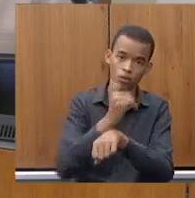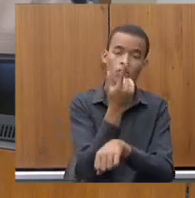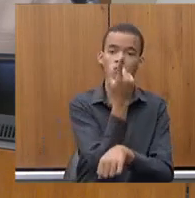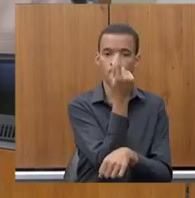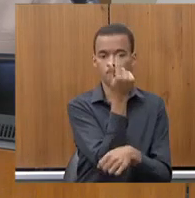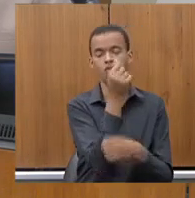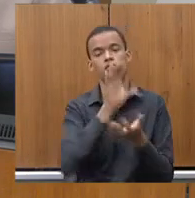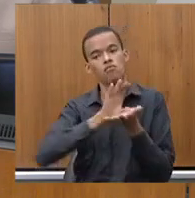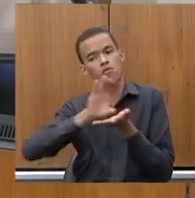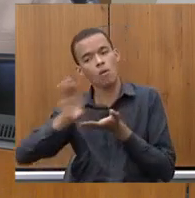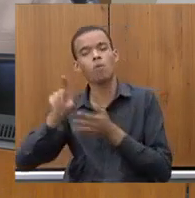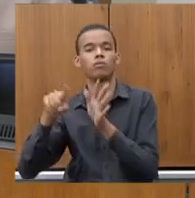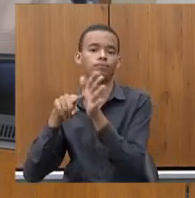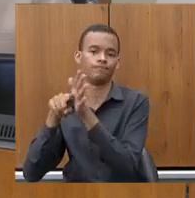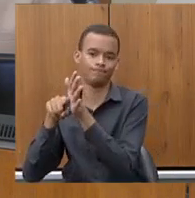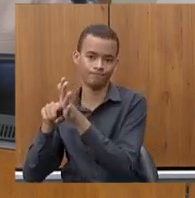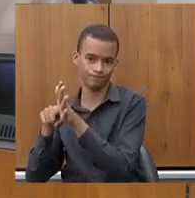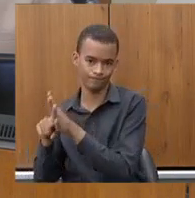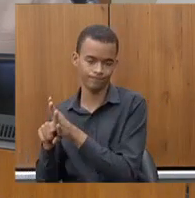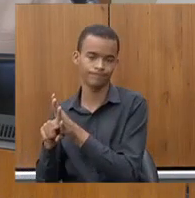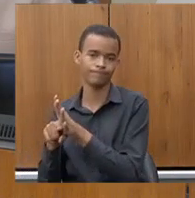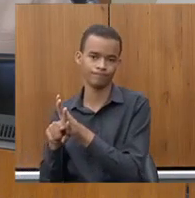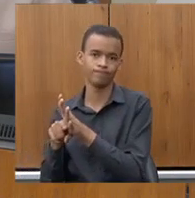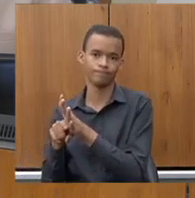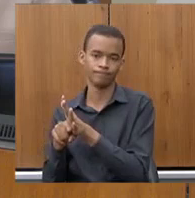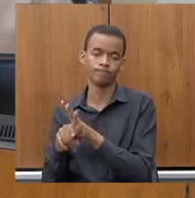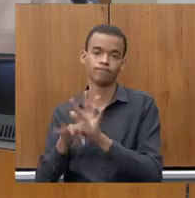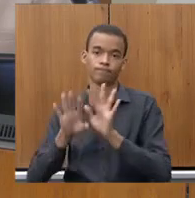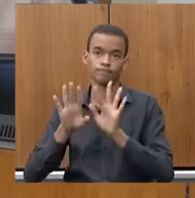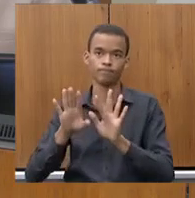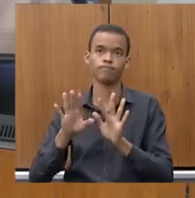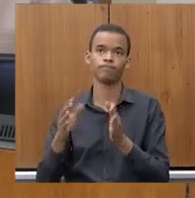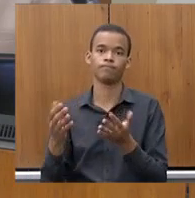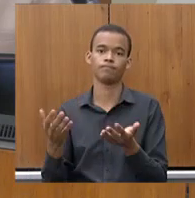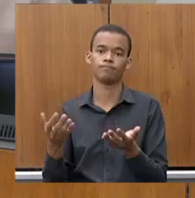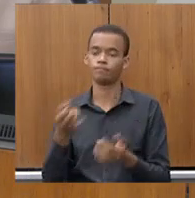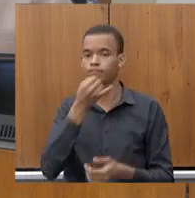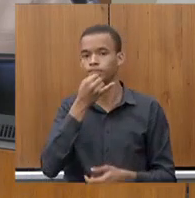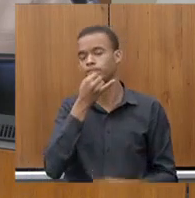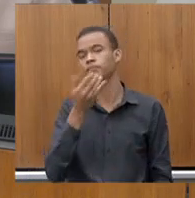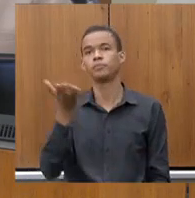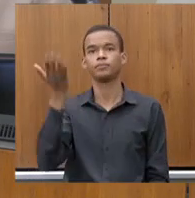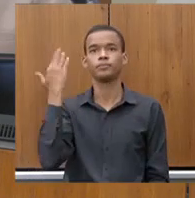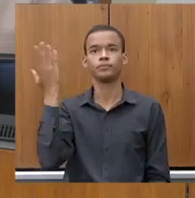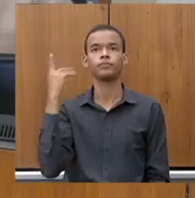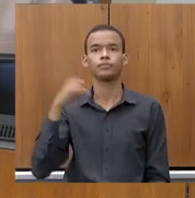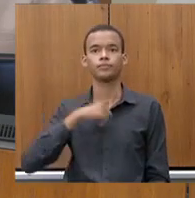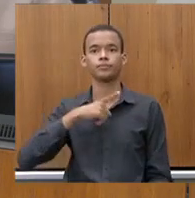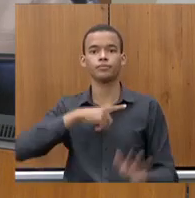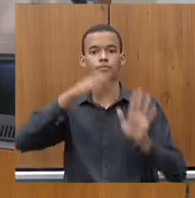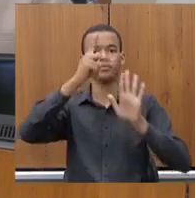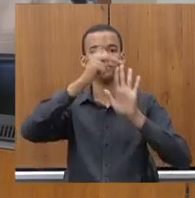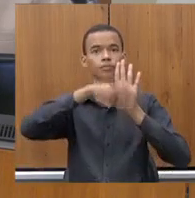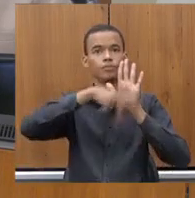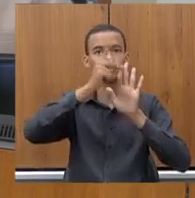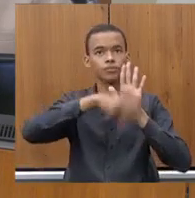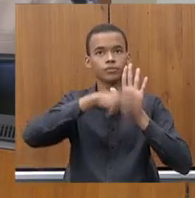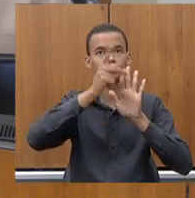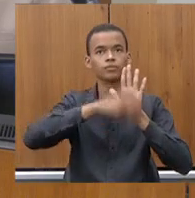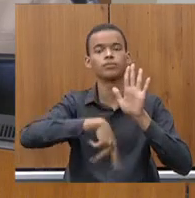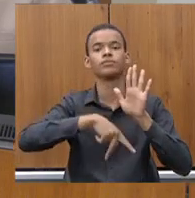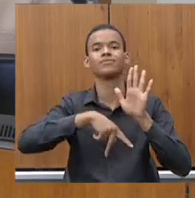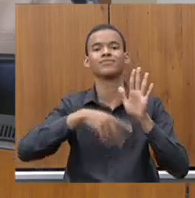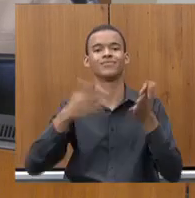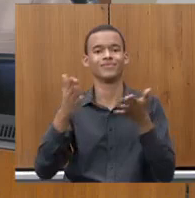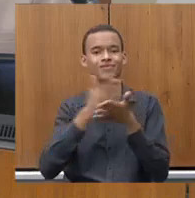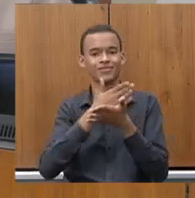da FAPMIC. a ponto que, eu não vou nem falar, mas, no passado, tinha projetos chegar a ponto de ter projetos